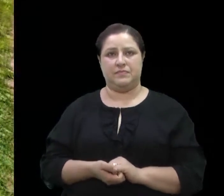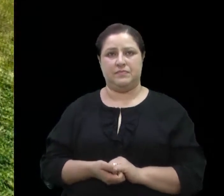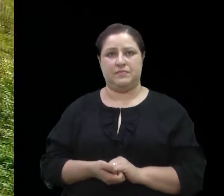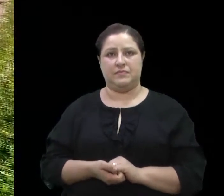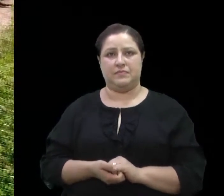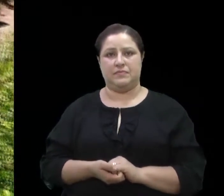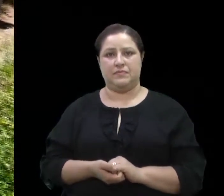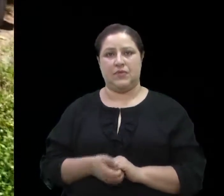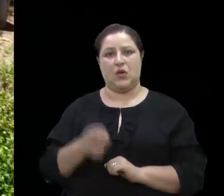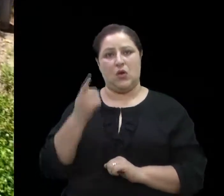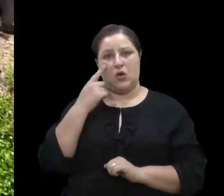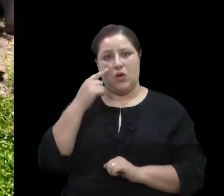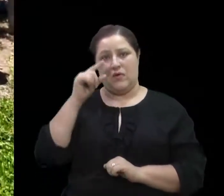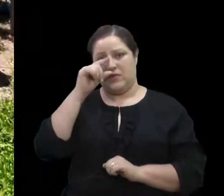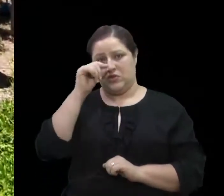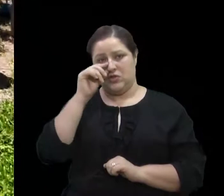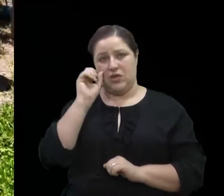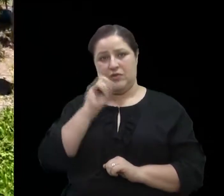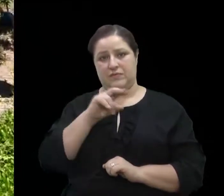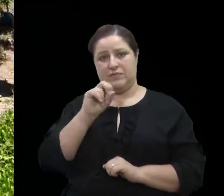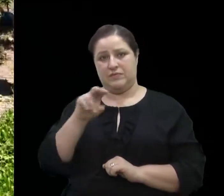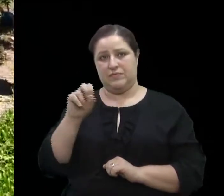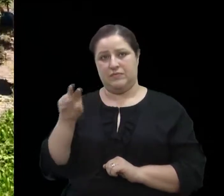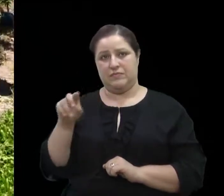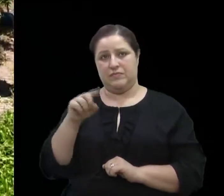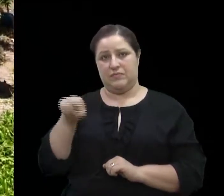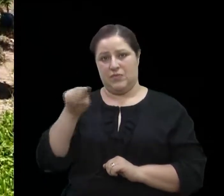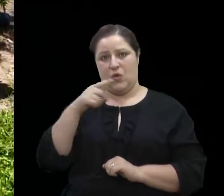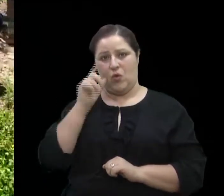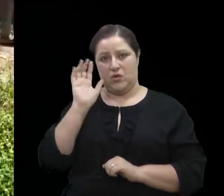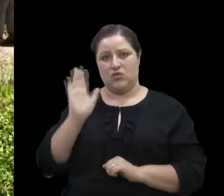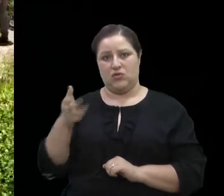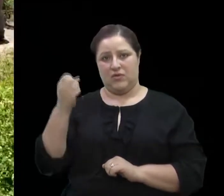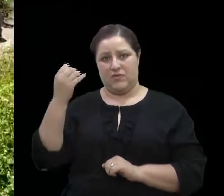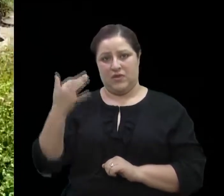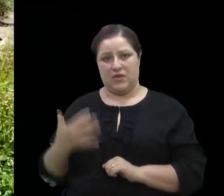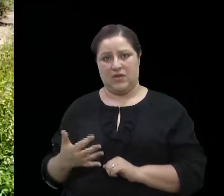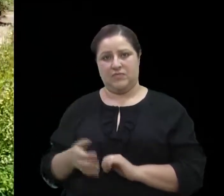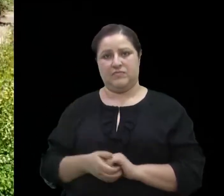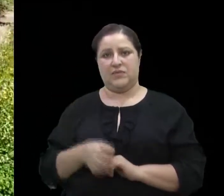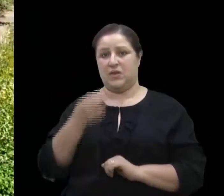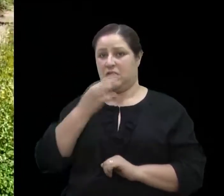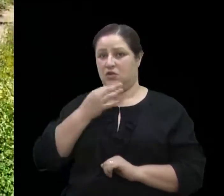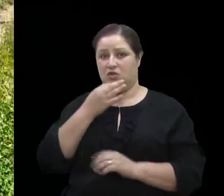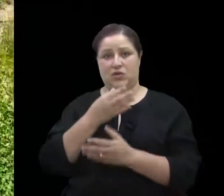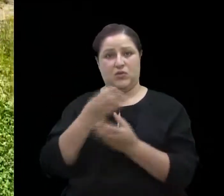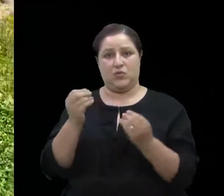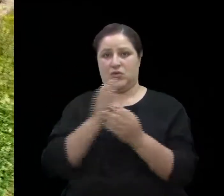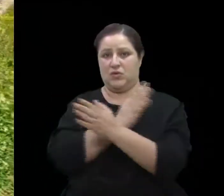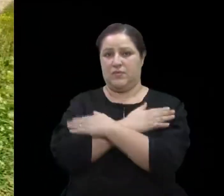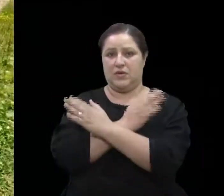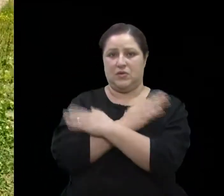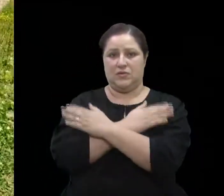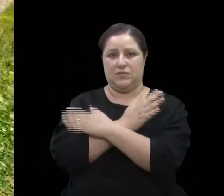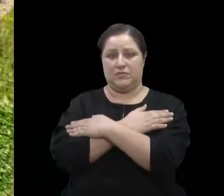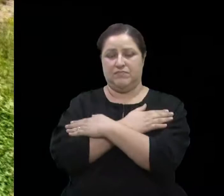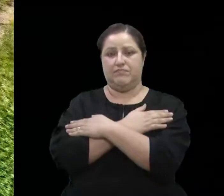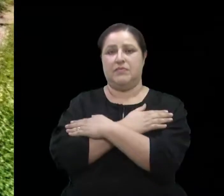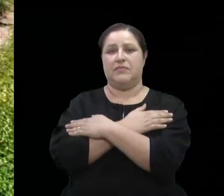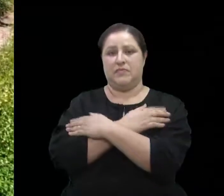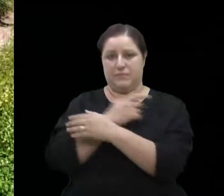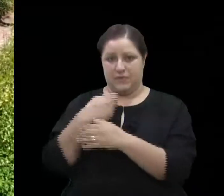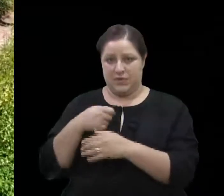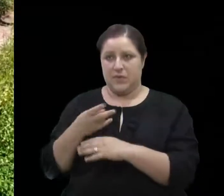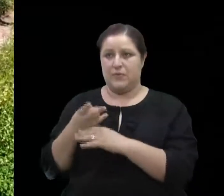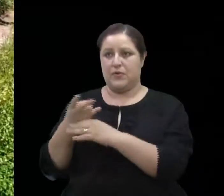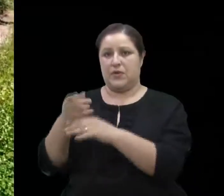Ô, Fantinel, olha aqui, ó, como eu tinha falado ontem, Caxias tá cheio de desemprego, Aí tem que buscar